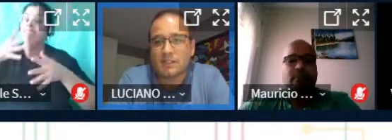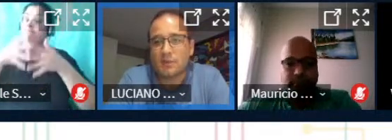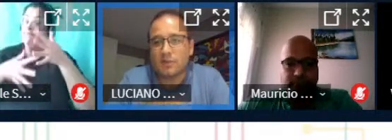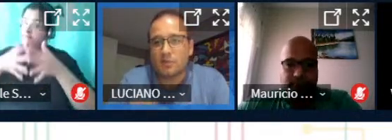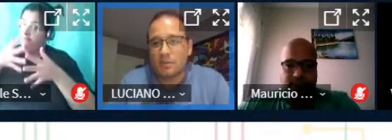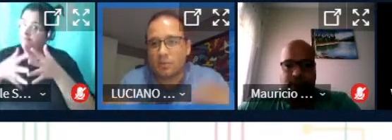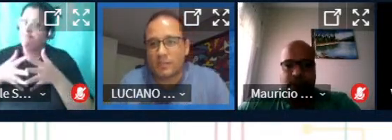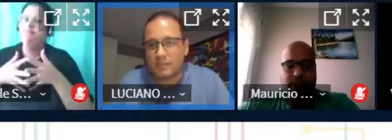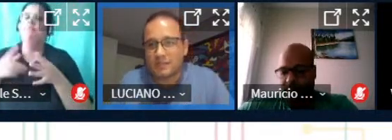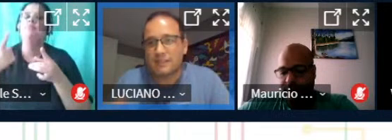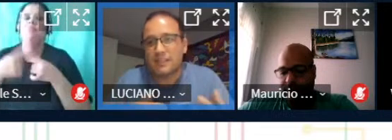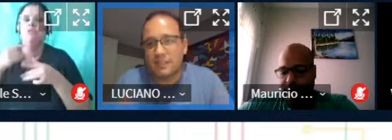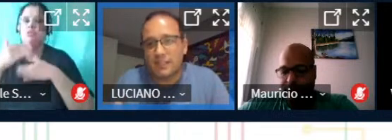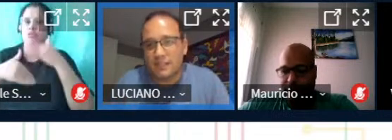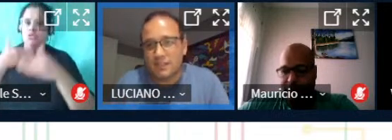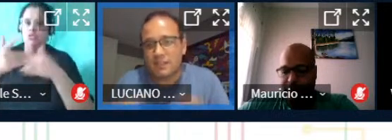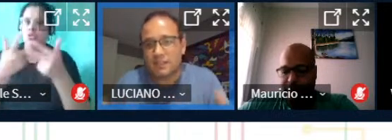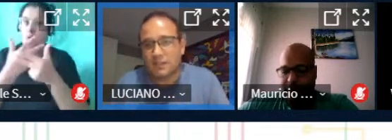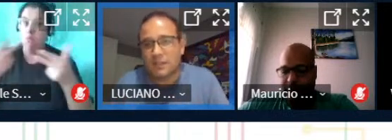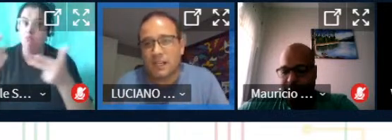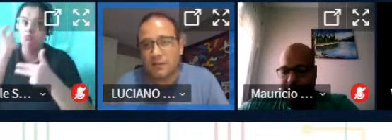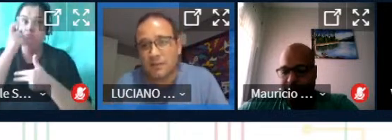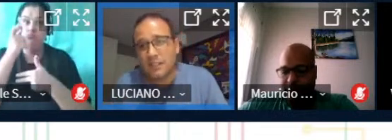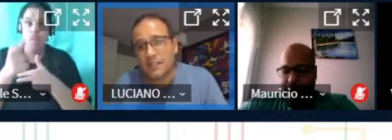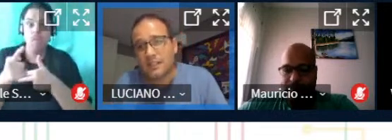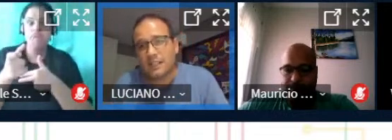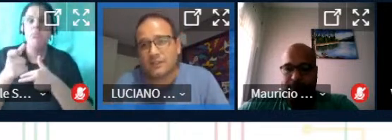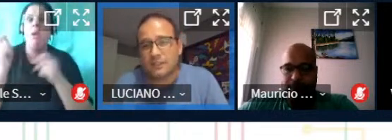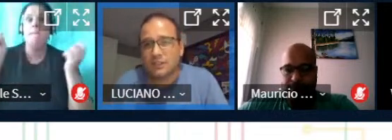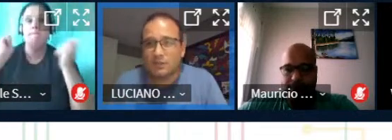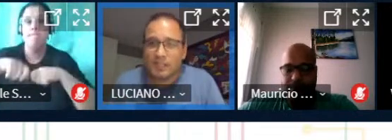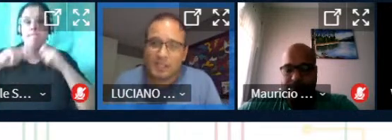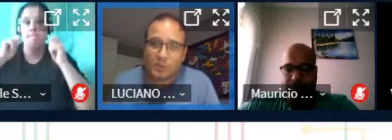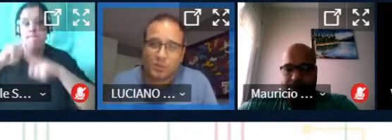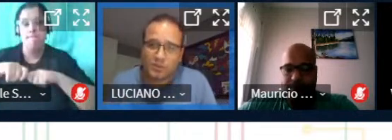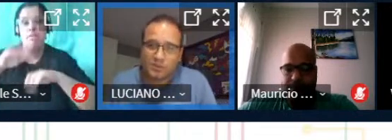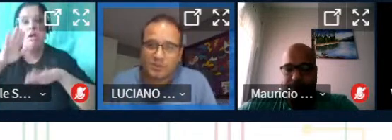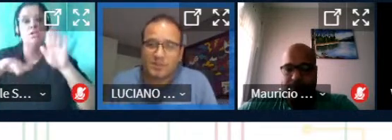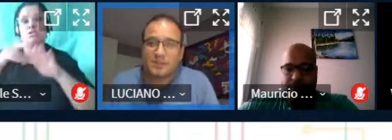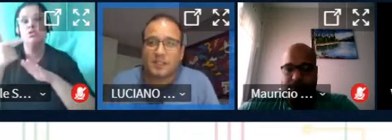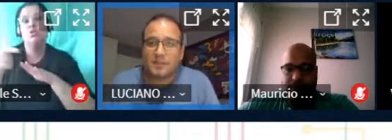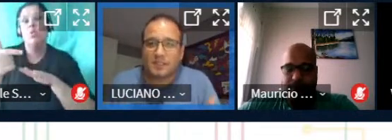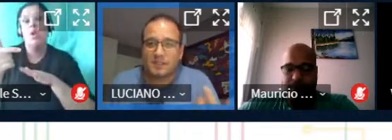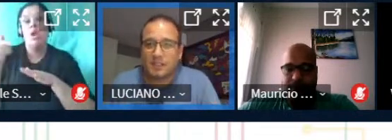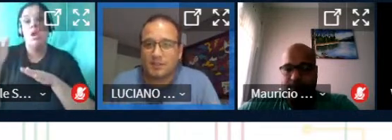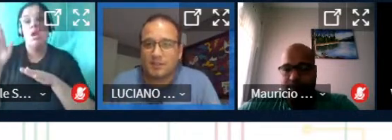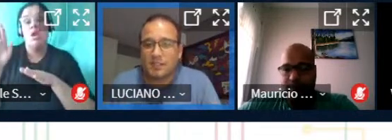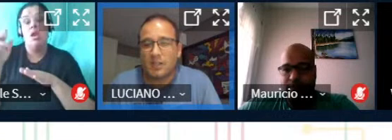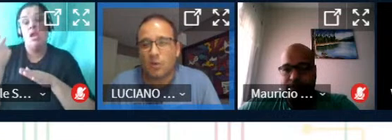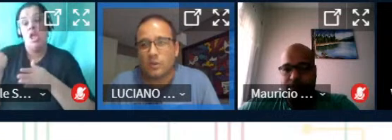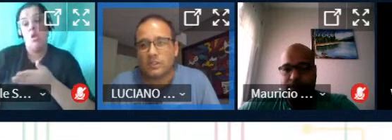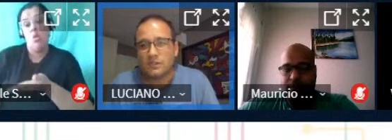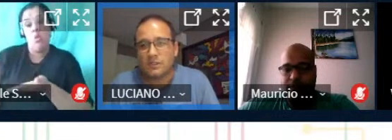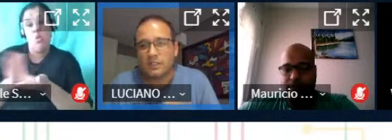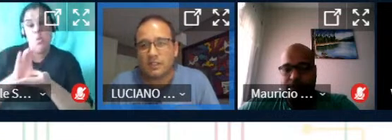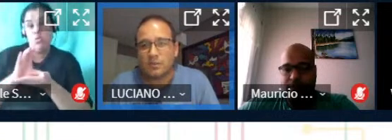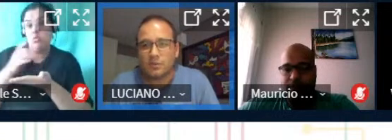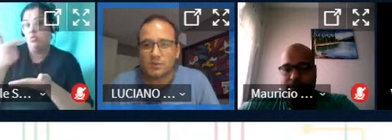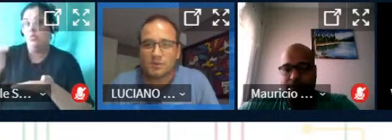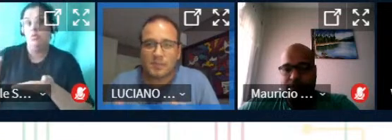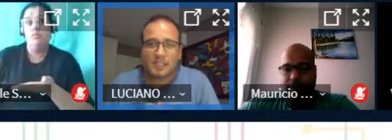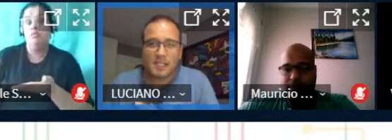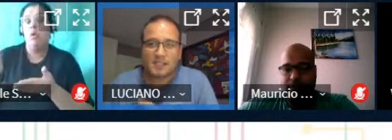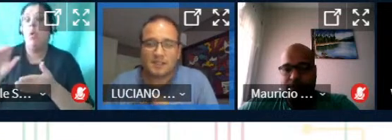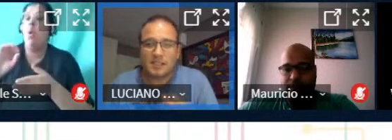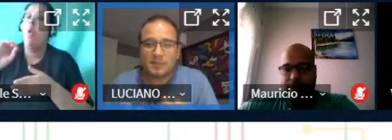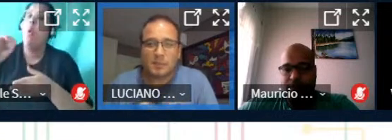porque você tem que desenvolver alguma coisa que seja interessante que seja viável às vezes a gente não tem recursos financeiros ou a gente às não tem